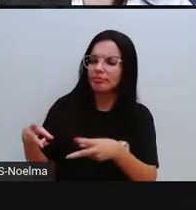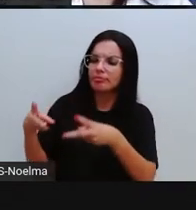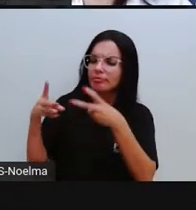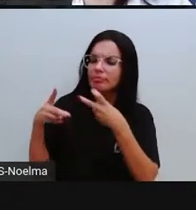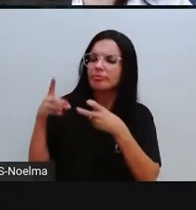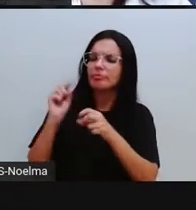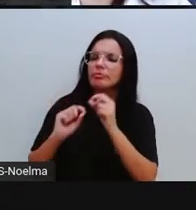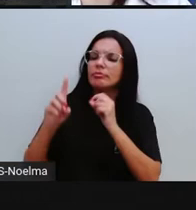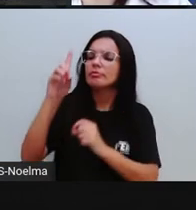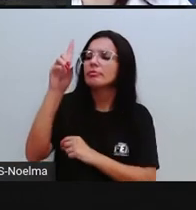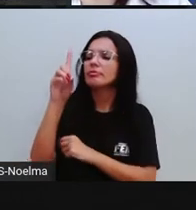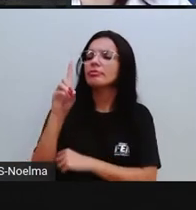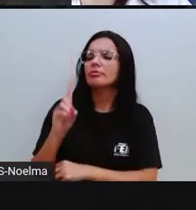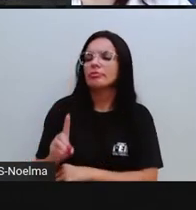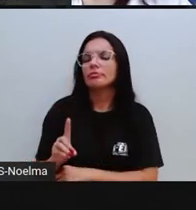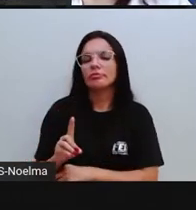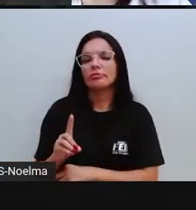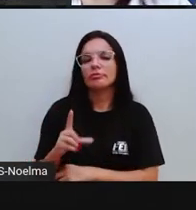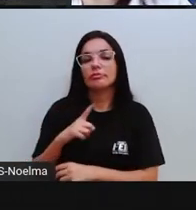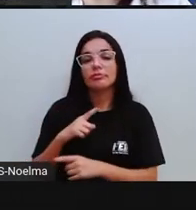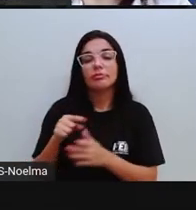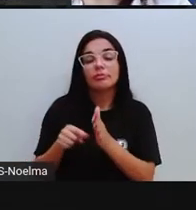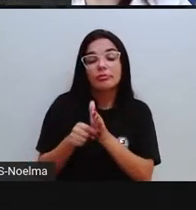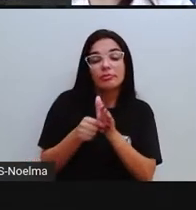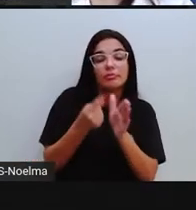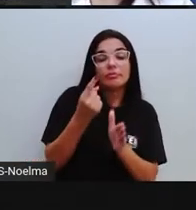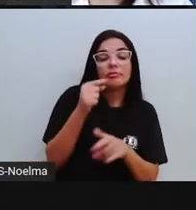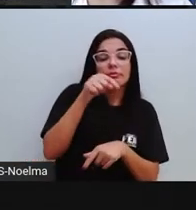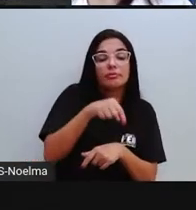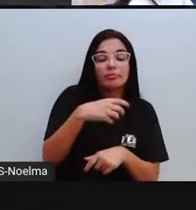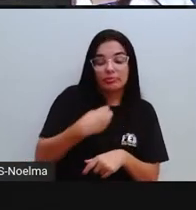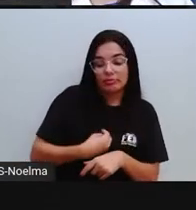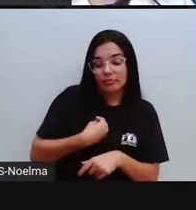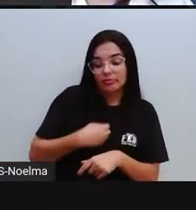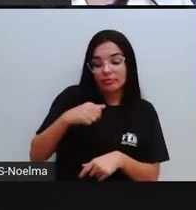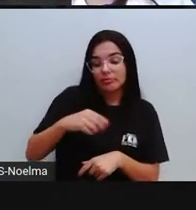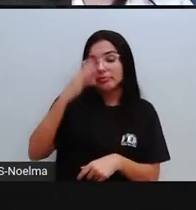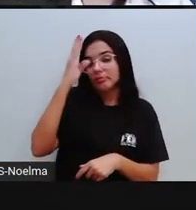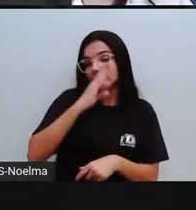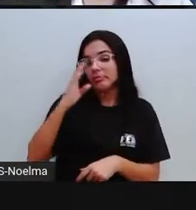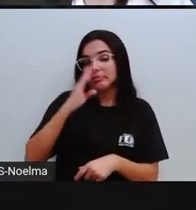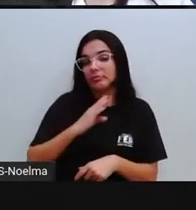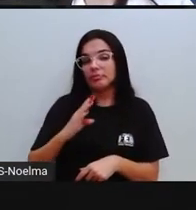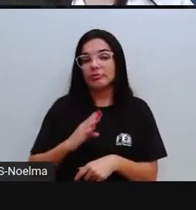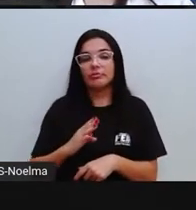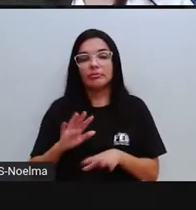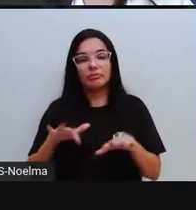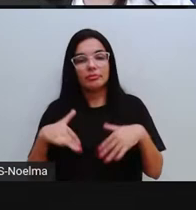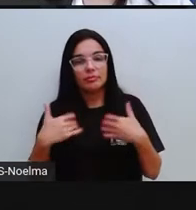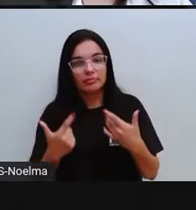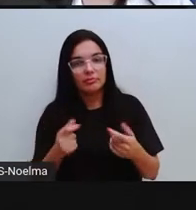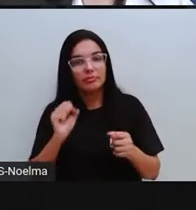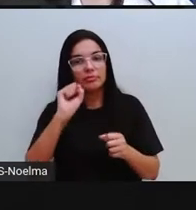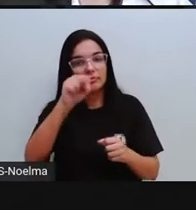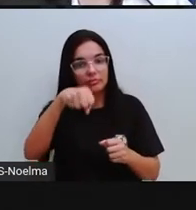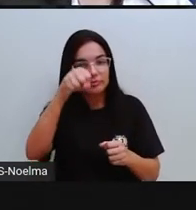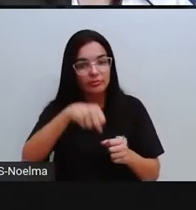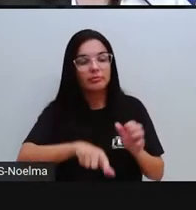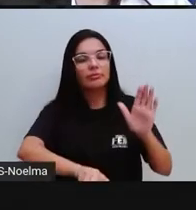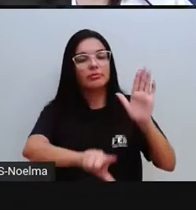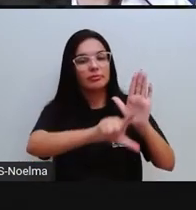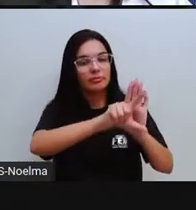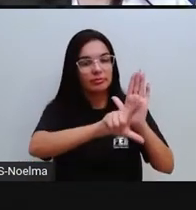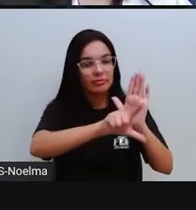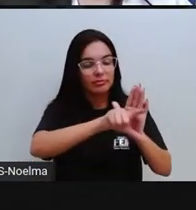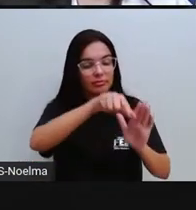principalmente reconhecidos como os primeiros habitantes do Brasil, e oficialmente, eles são o primeiro